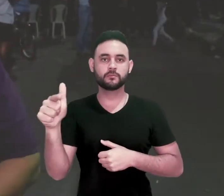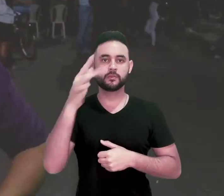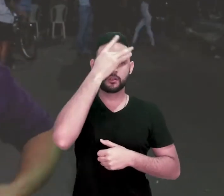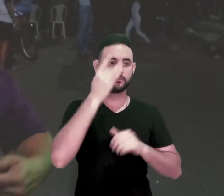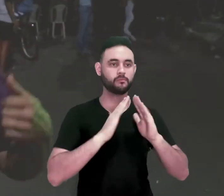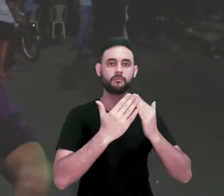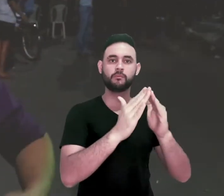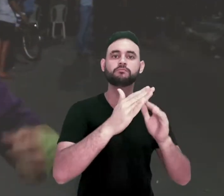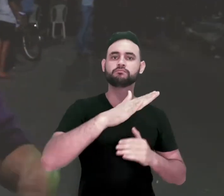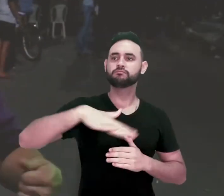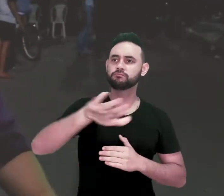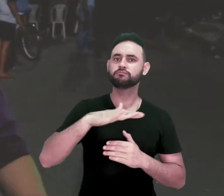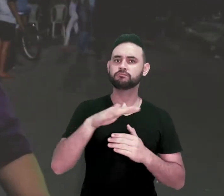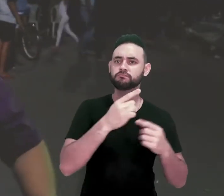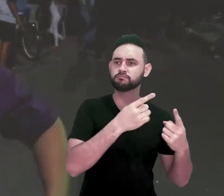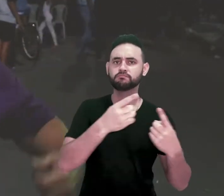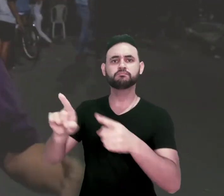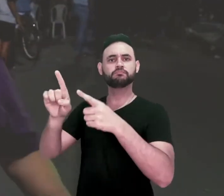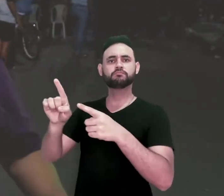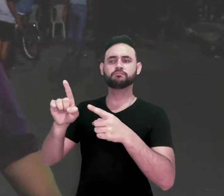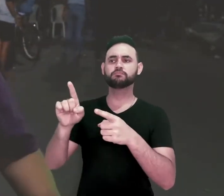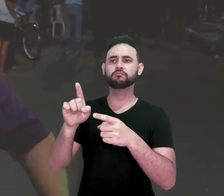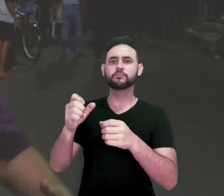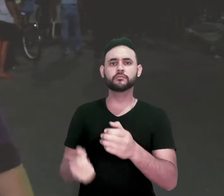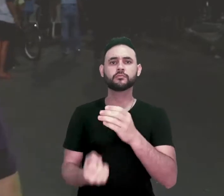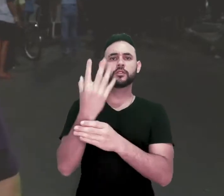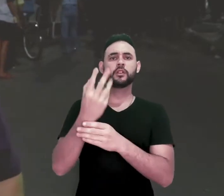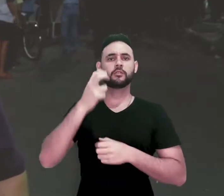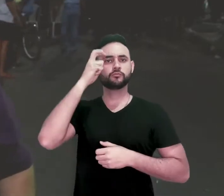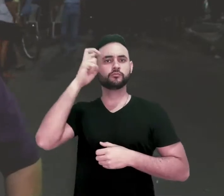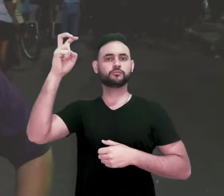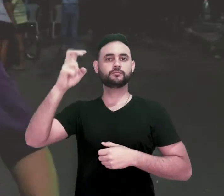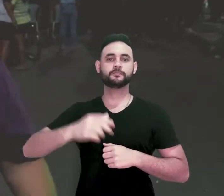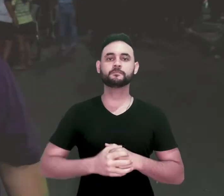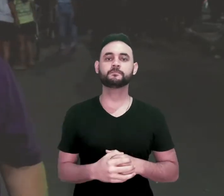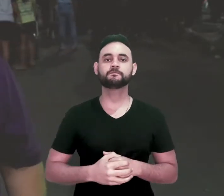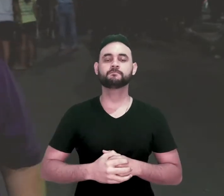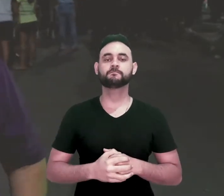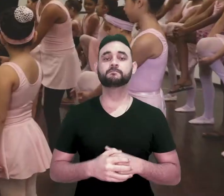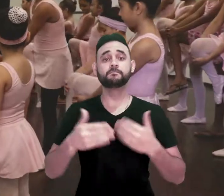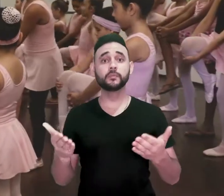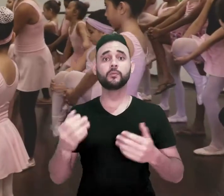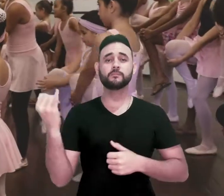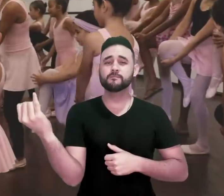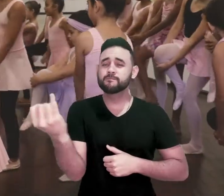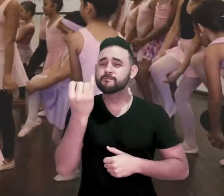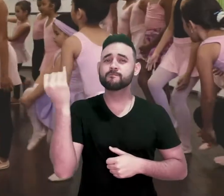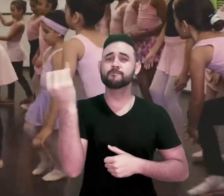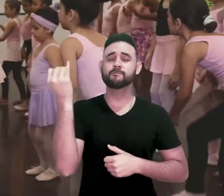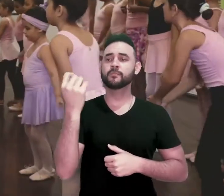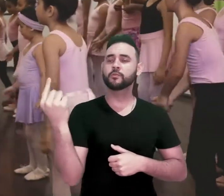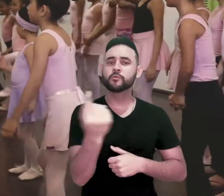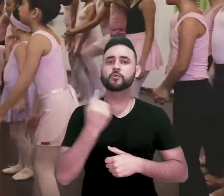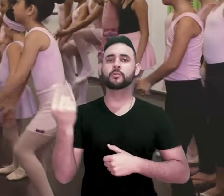foi e disse, nós vamos fazer daqui esse espaço um centro cultural. E foi daí que ele surgiu. E ele tem uma importância muito